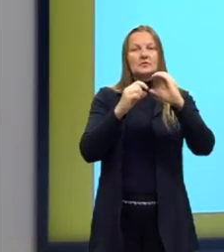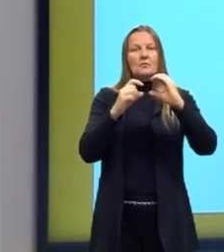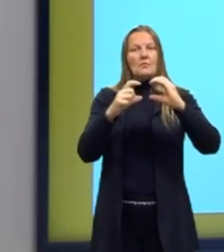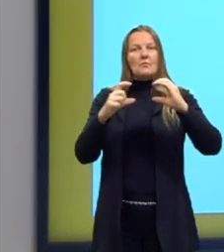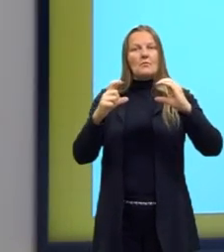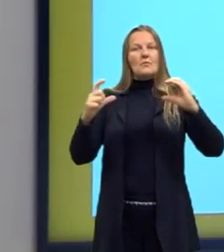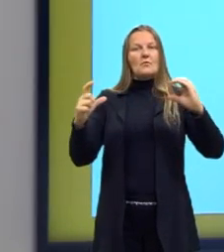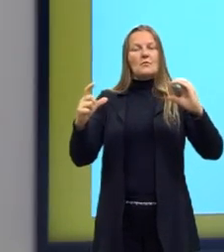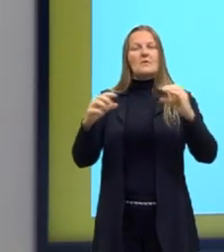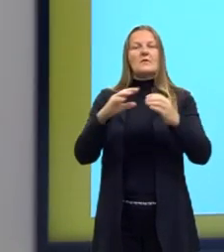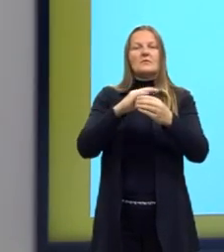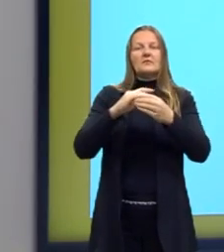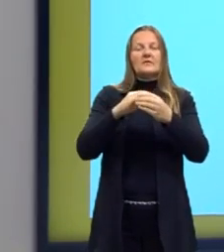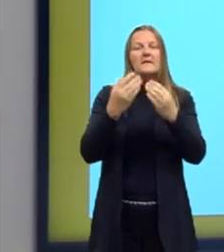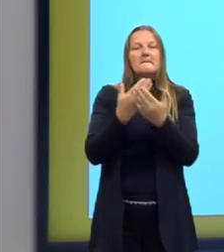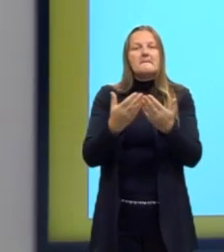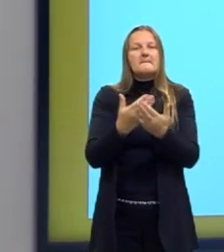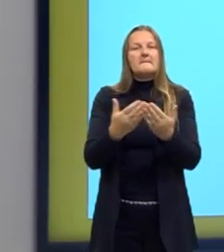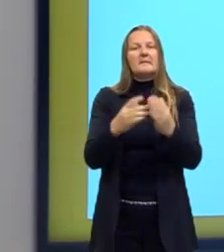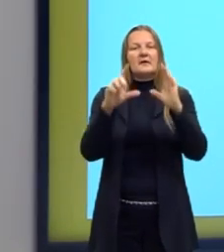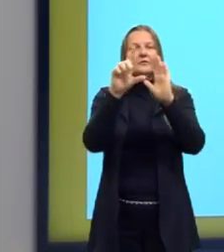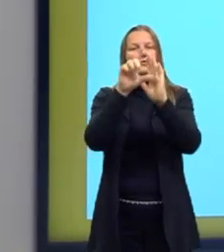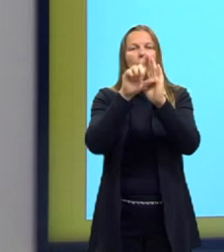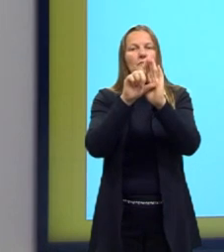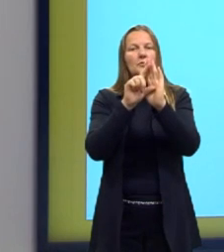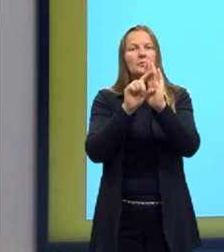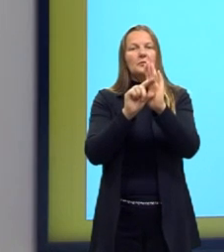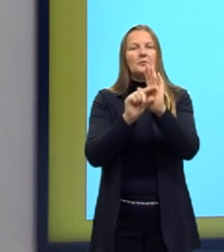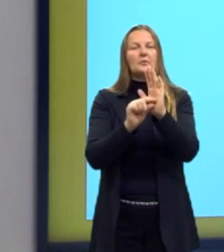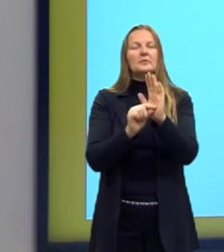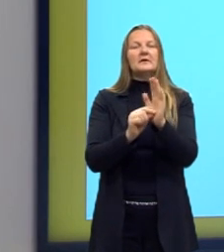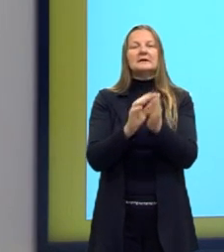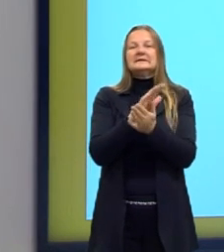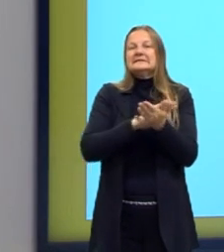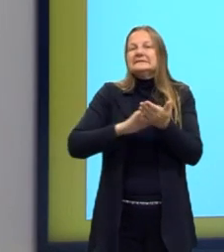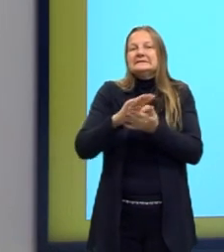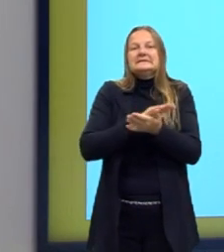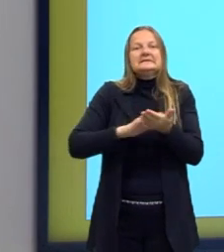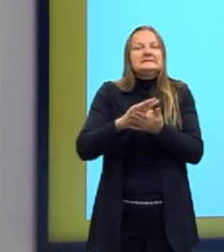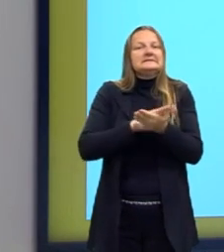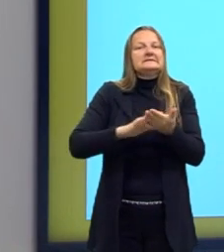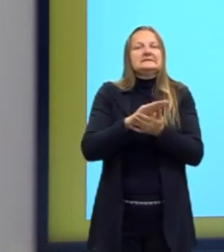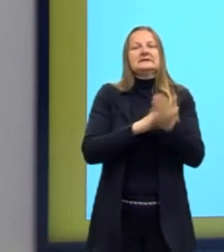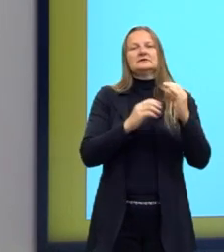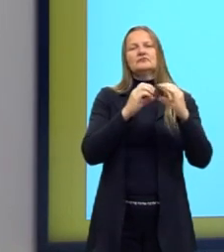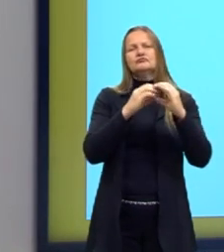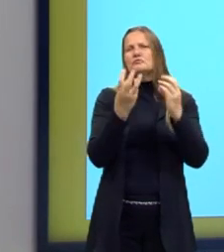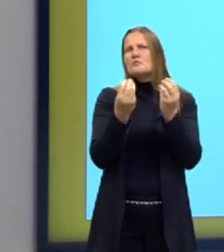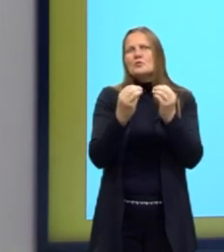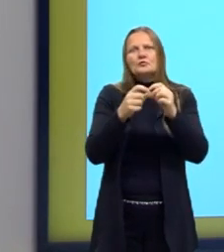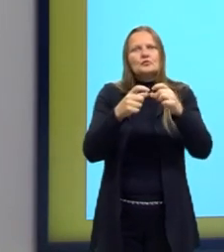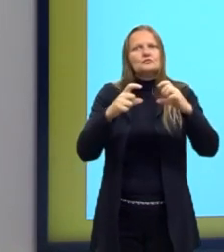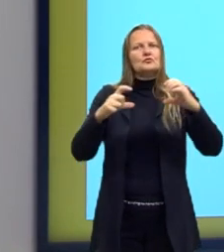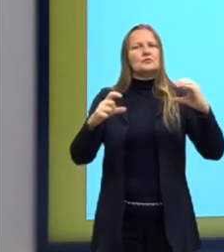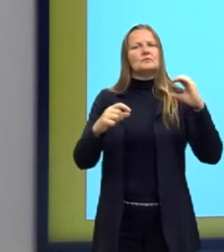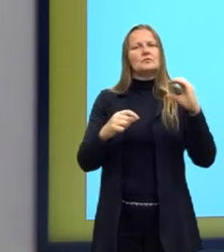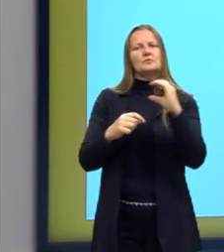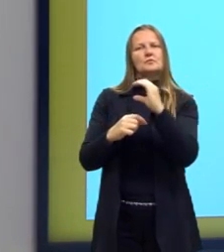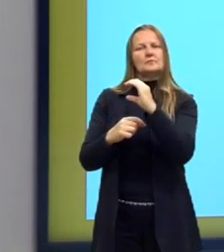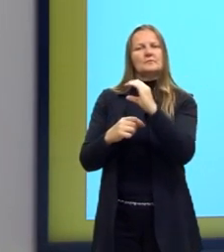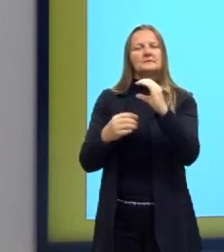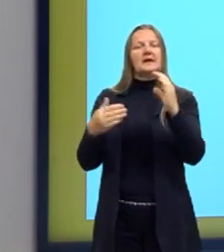vai perdendo solubilidade, se tornando totalmente insolúvel em cadeias longas. Até 3